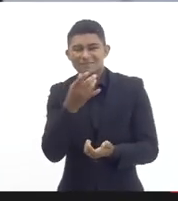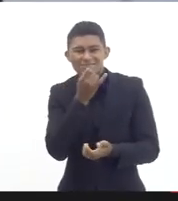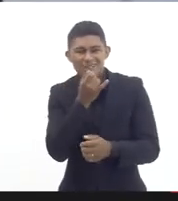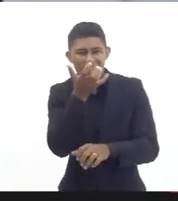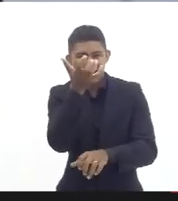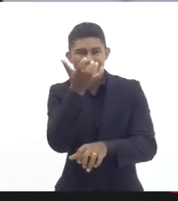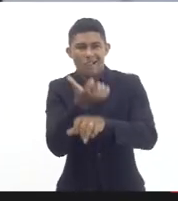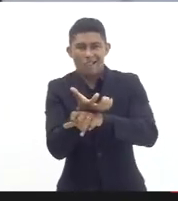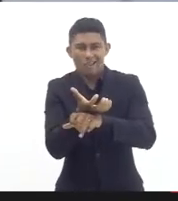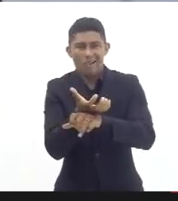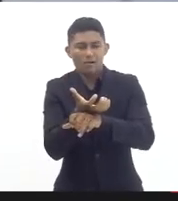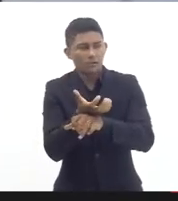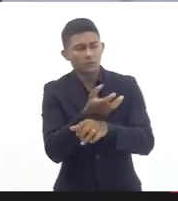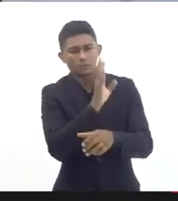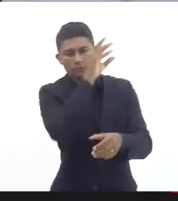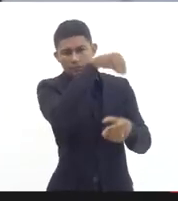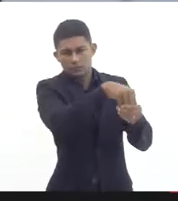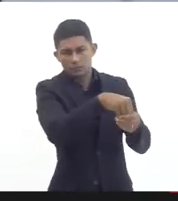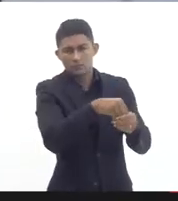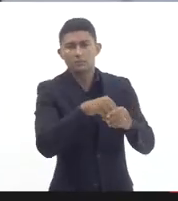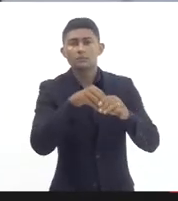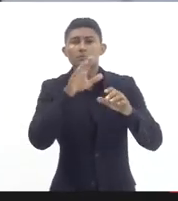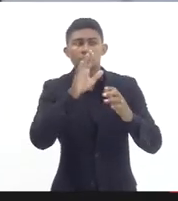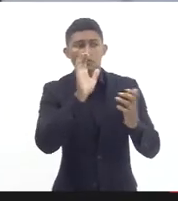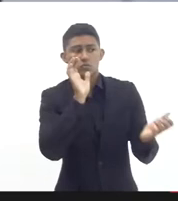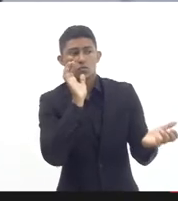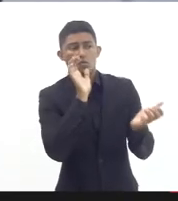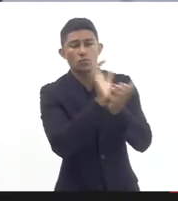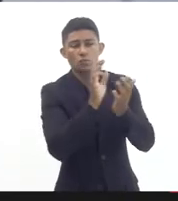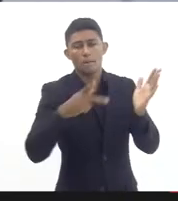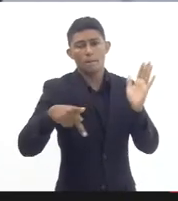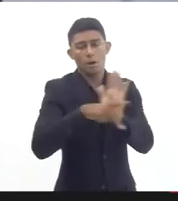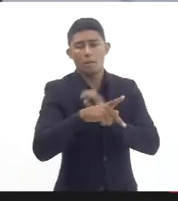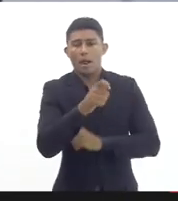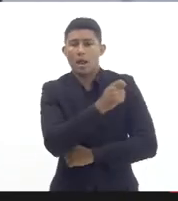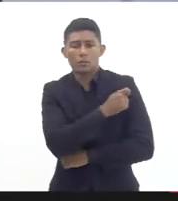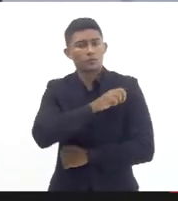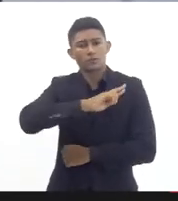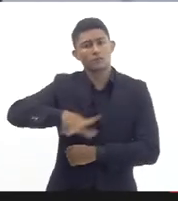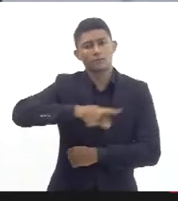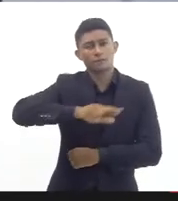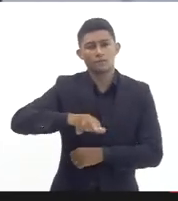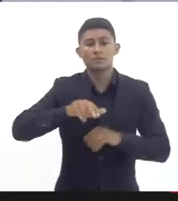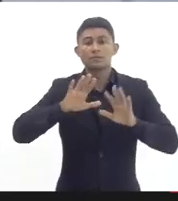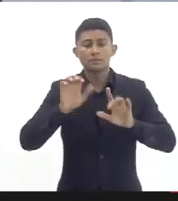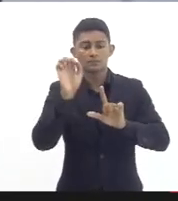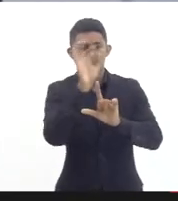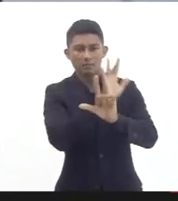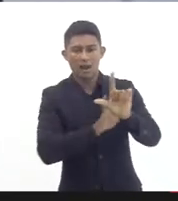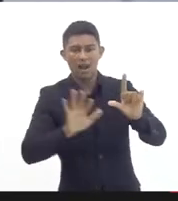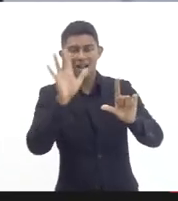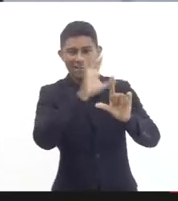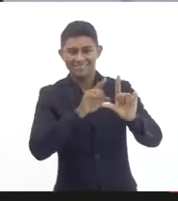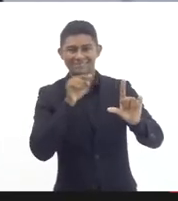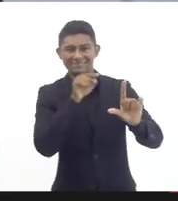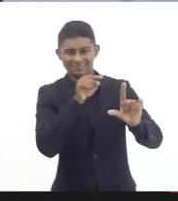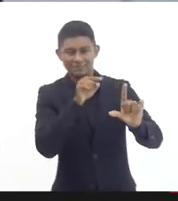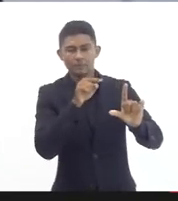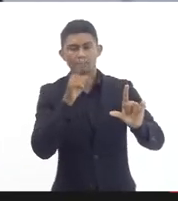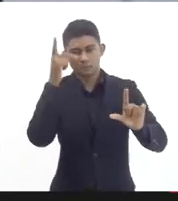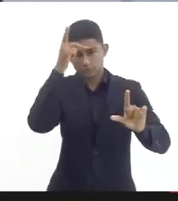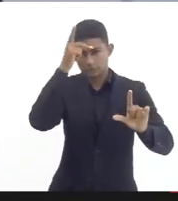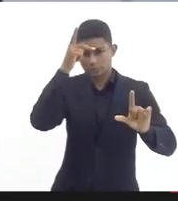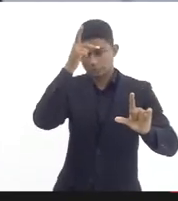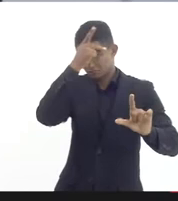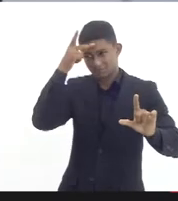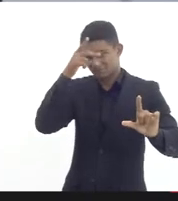itinerário informativo a turma do aluno é outra turma mas a gente no Conexão Educação para a alocação de professor a gente